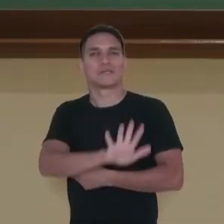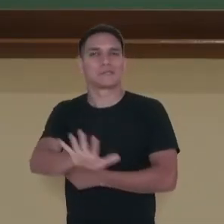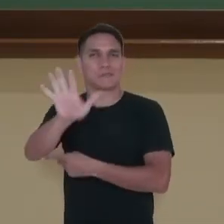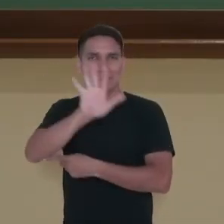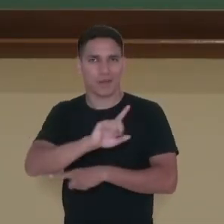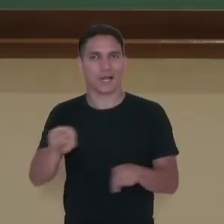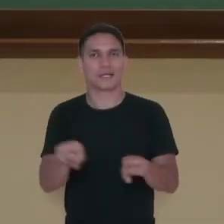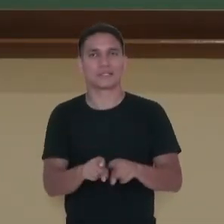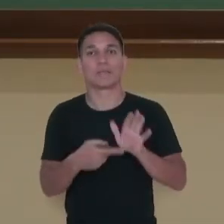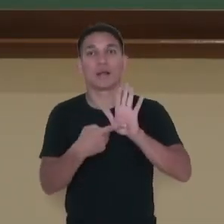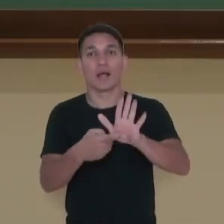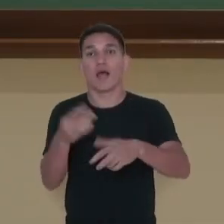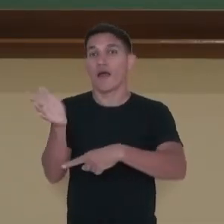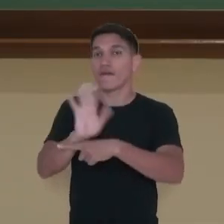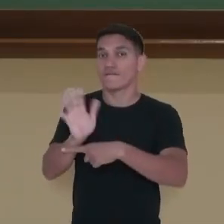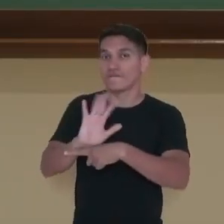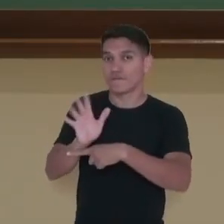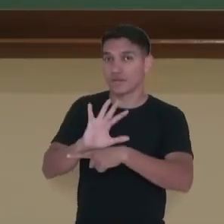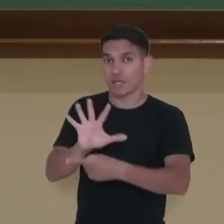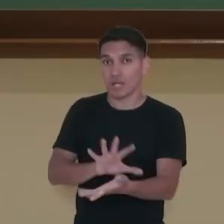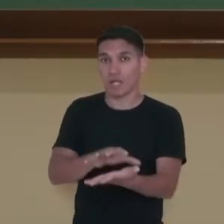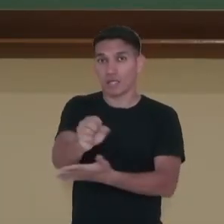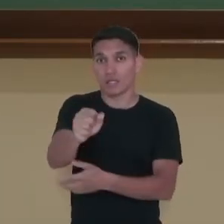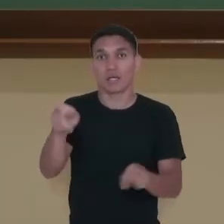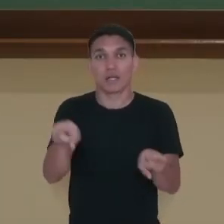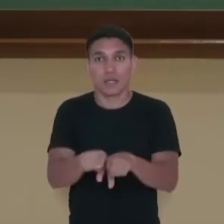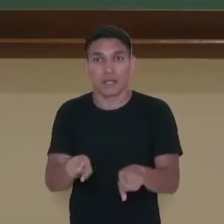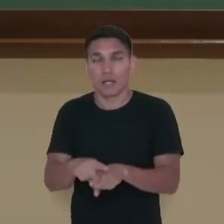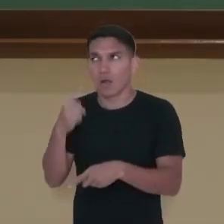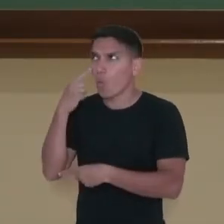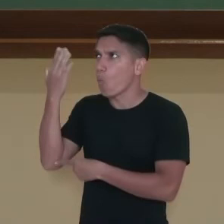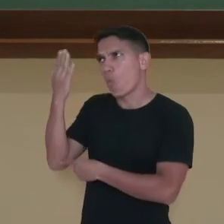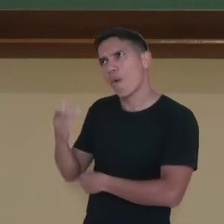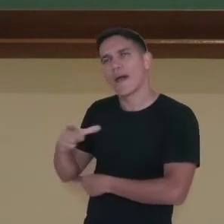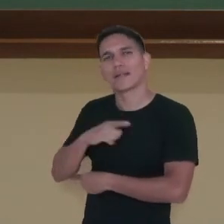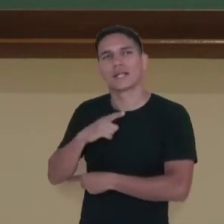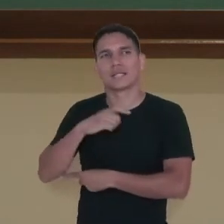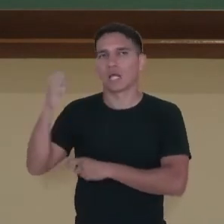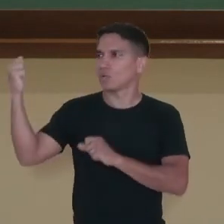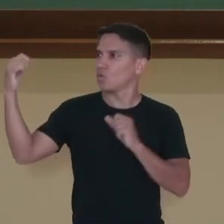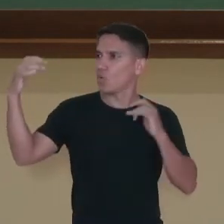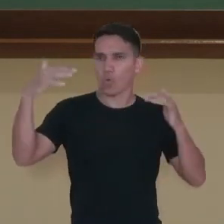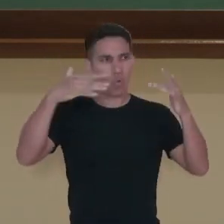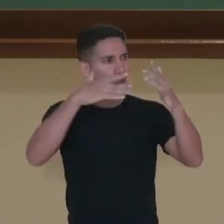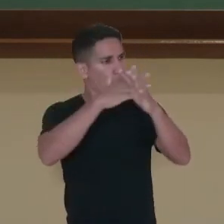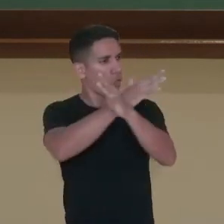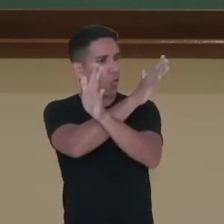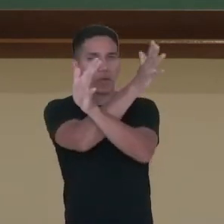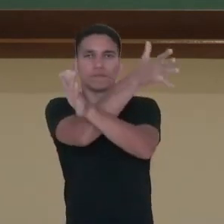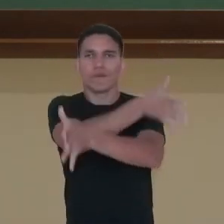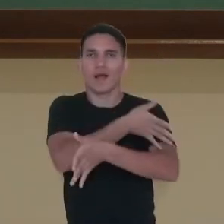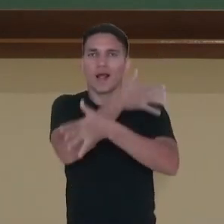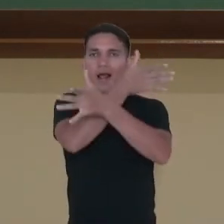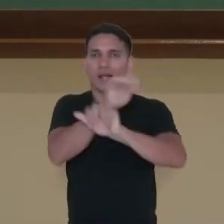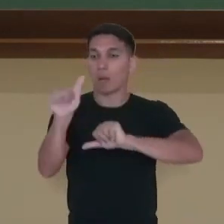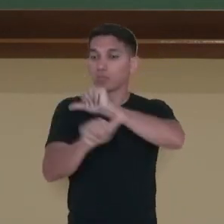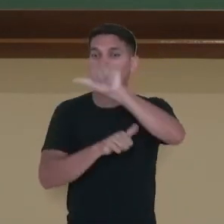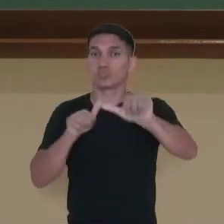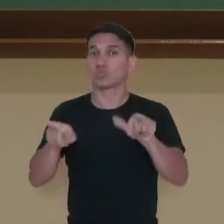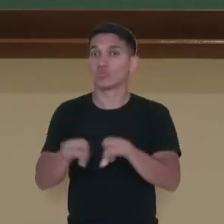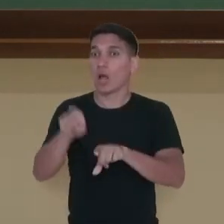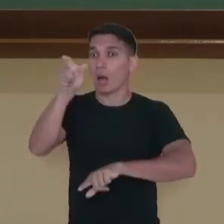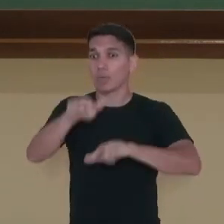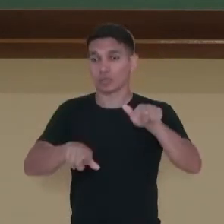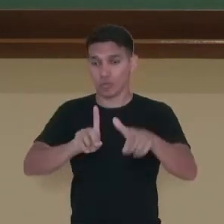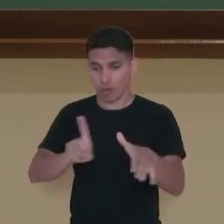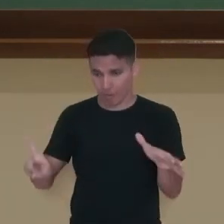e nesta videoinstalação do artista, as luzes das telas colorem o público, transformando o espectador